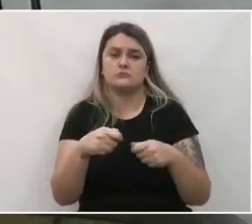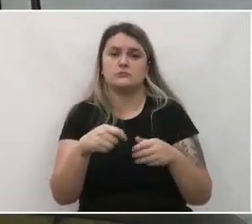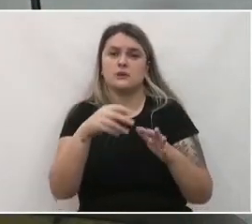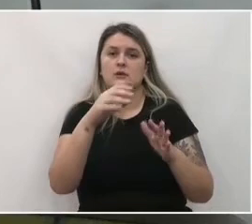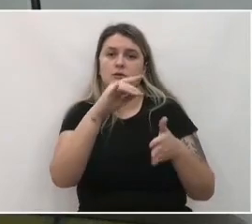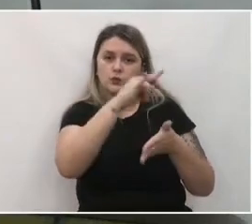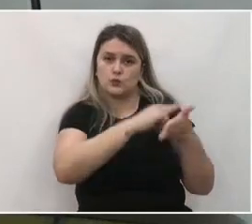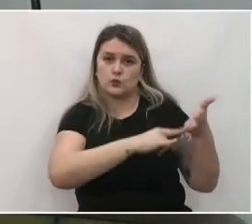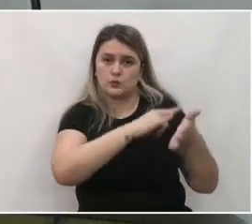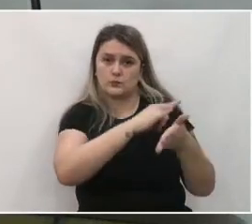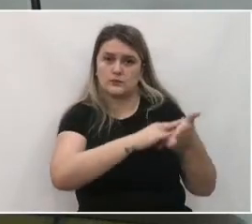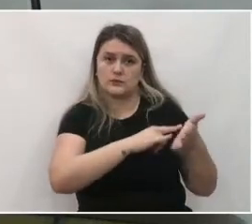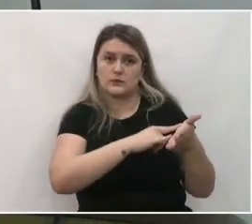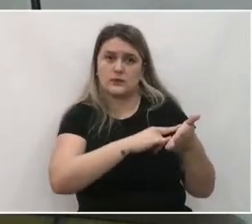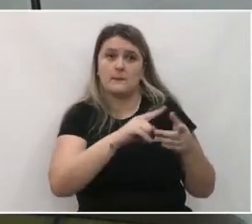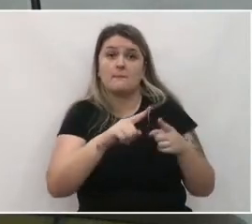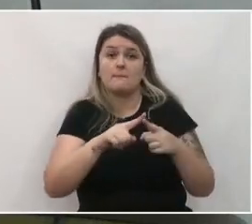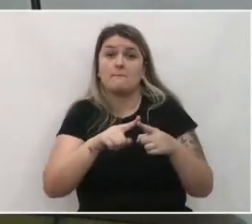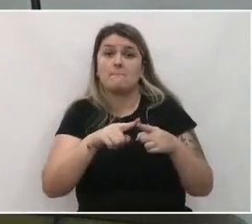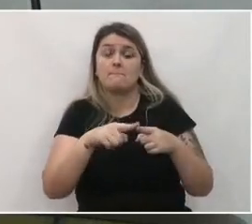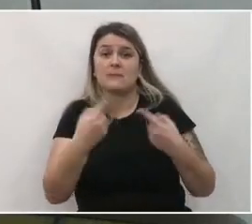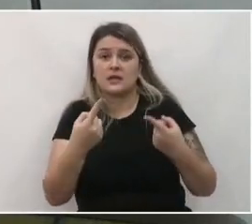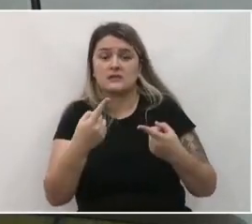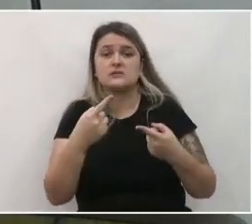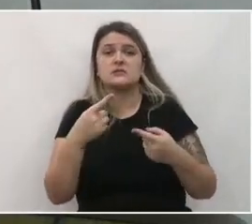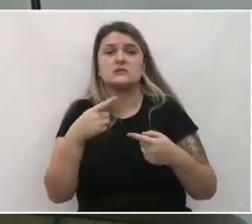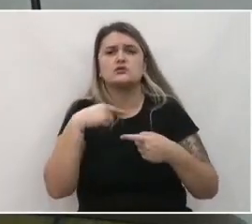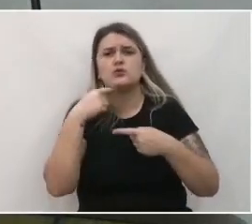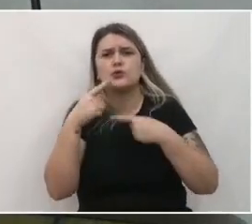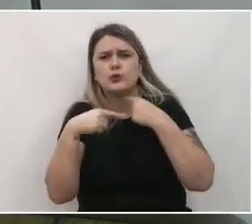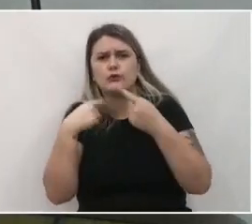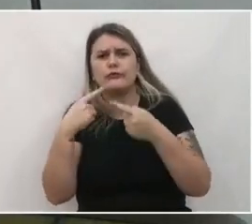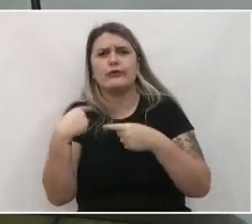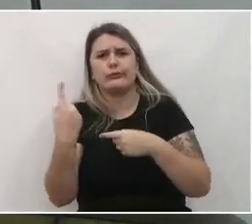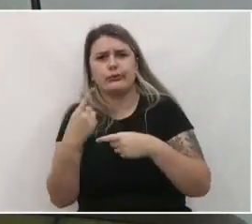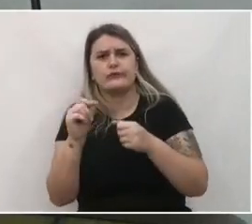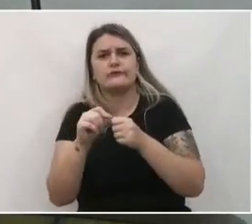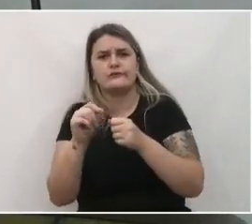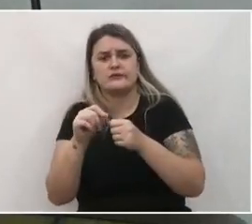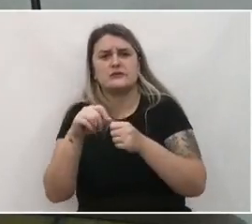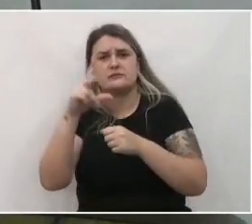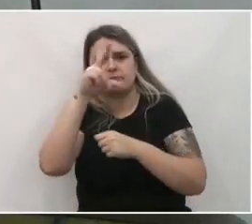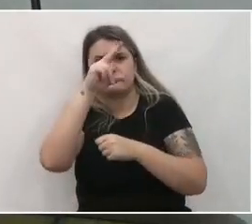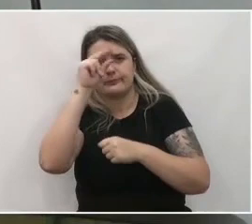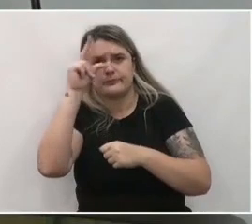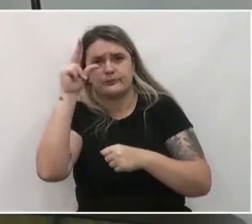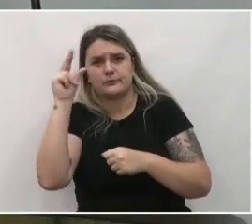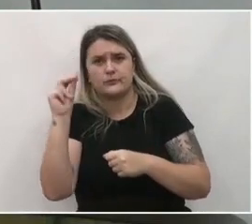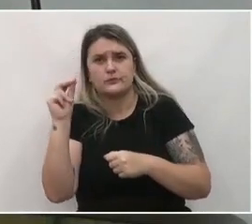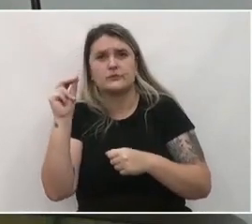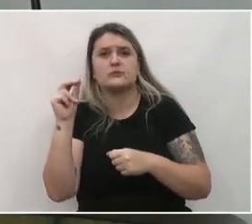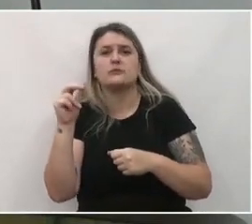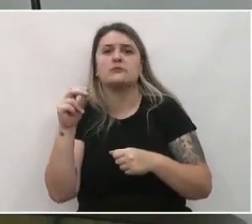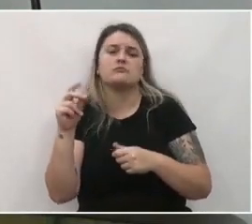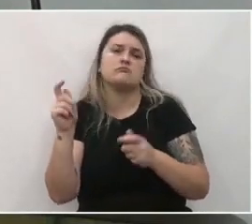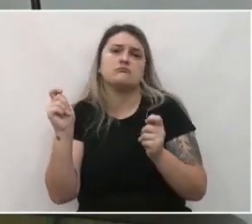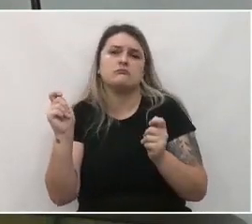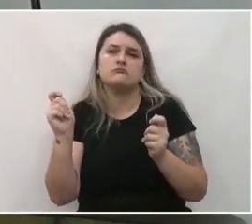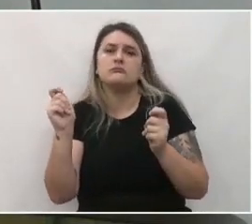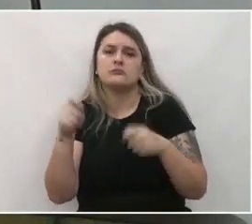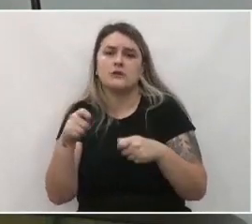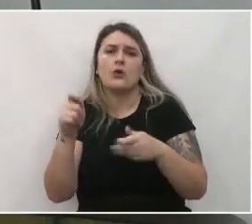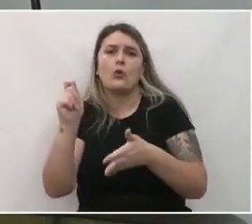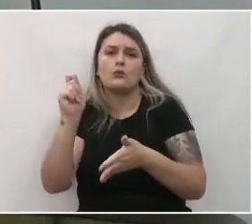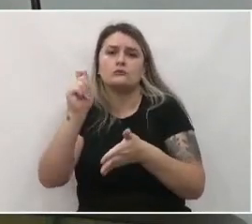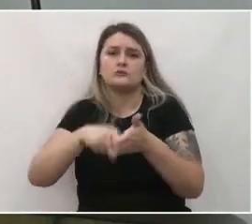plano diretor. No entanto, esse foi um questionamento que a gente fez para a prefeitura e a gente está viabilizando a